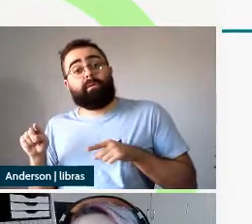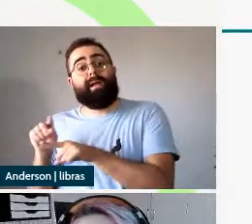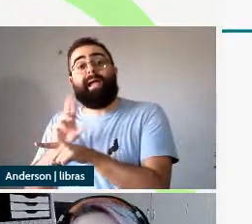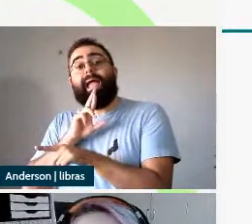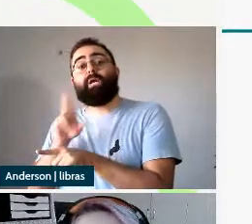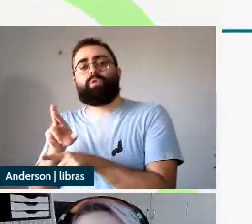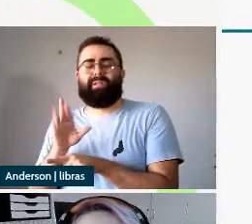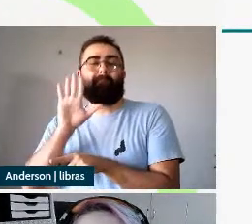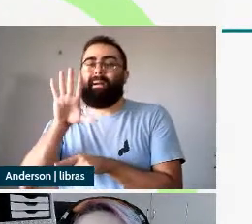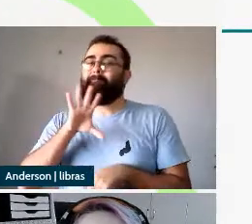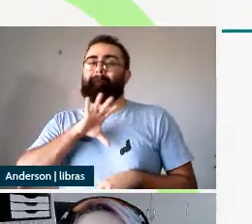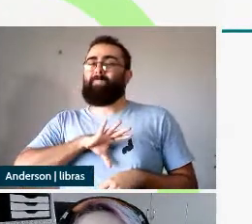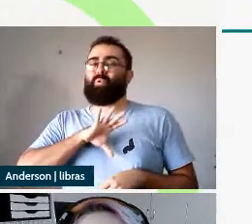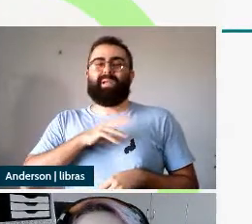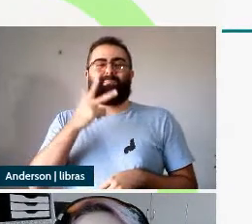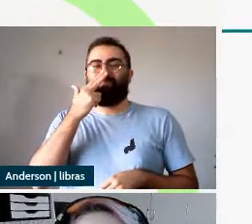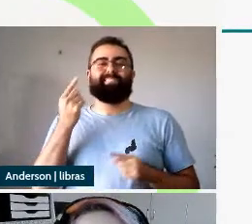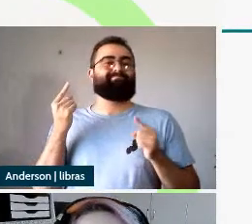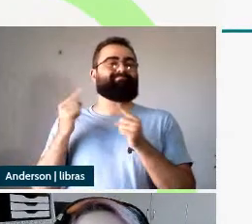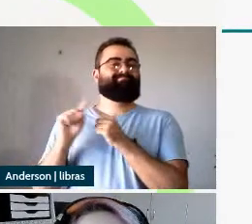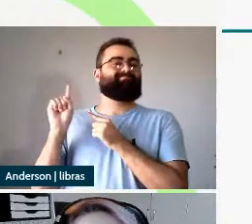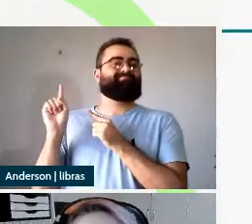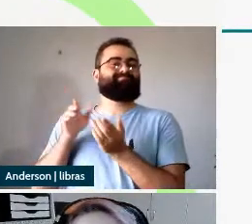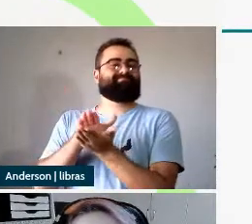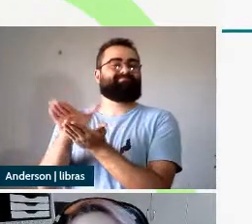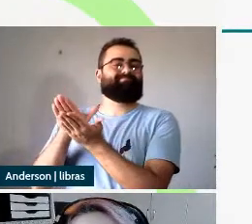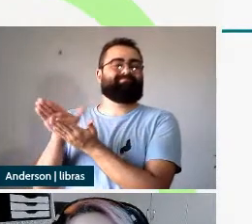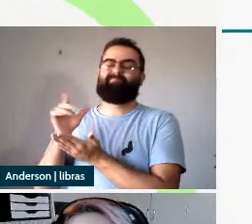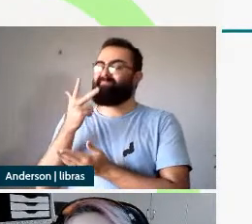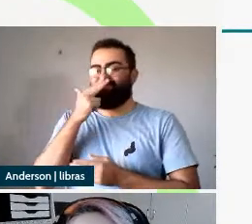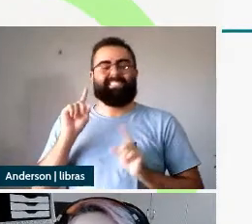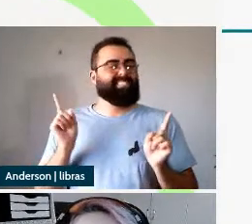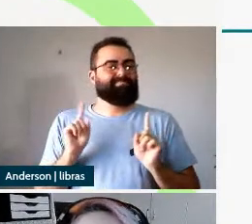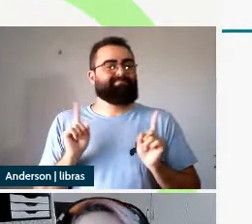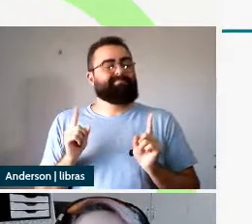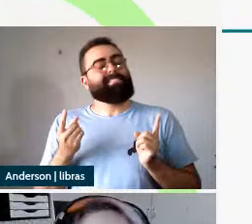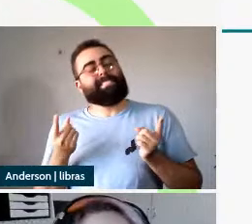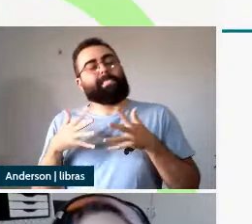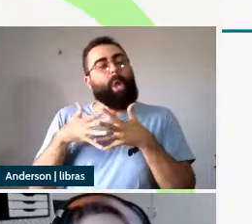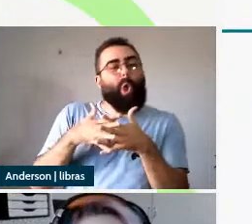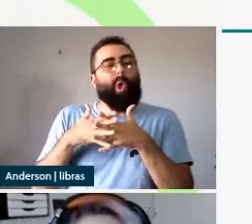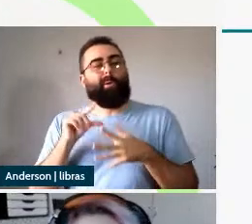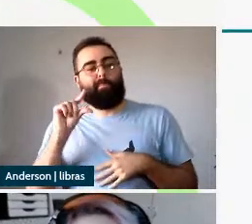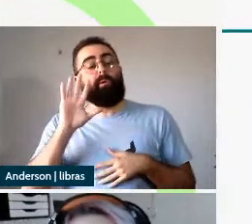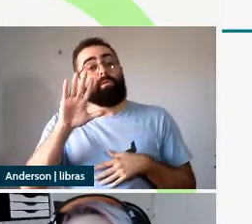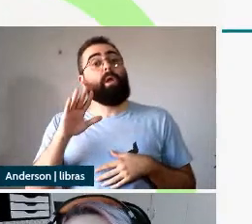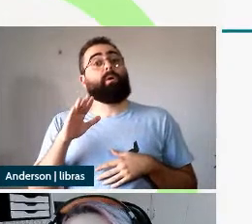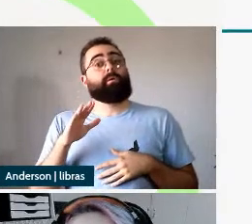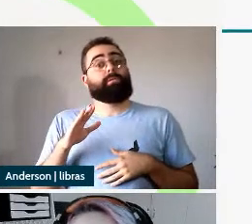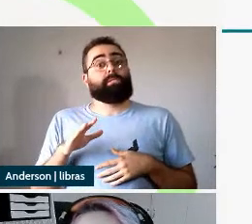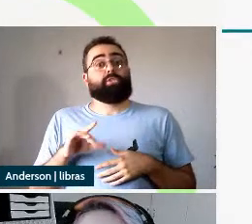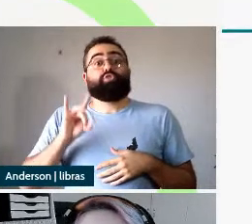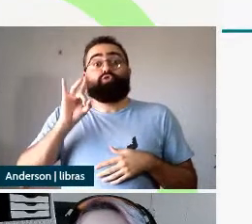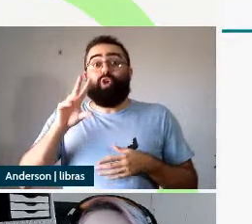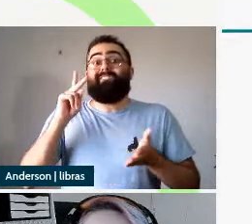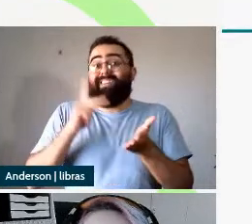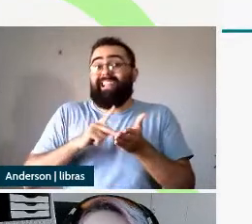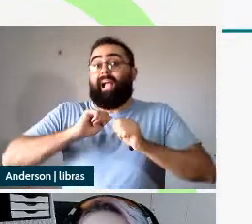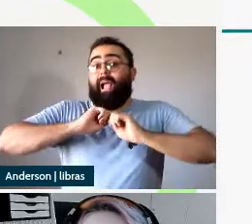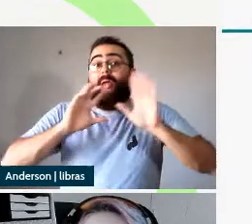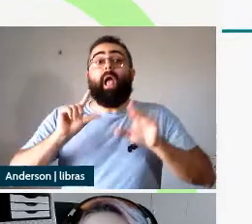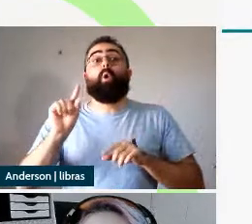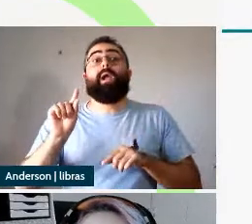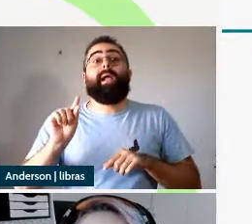muito claro e só fica bem claro mesmo quando a gente se depara com participios duplos então